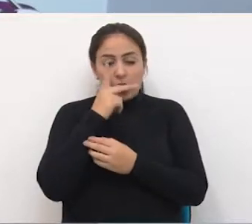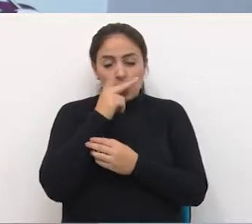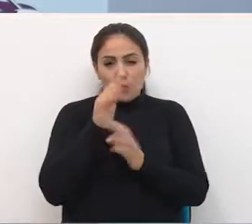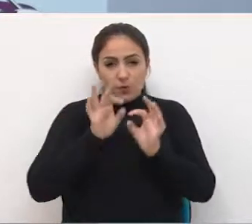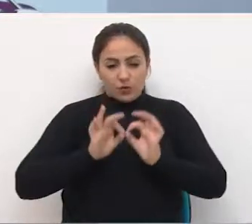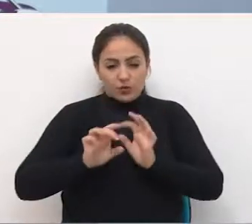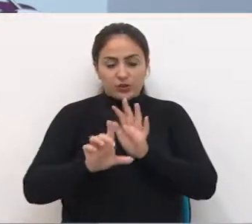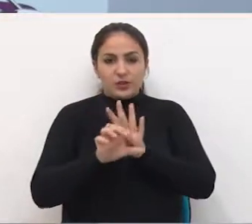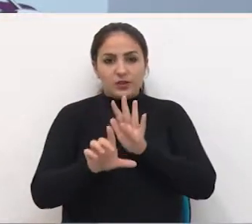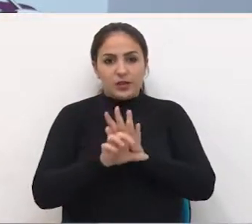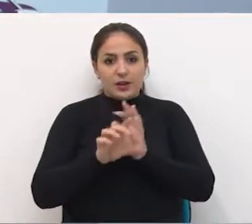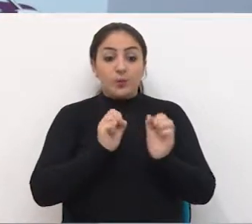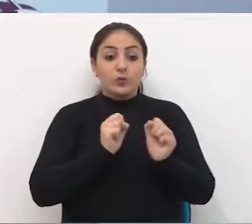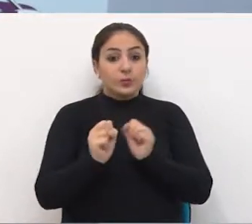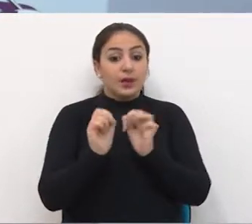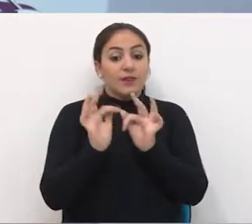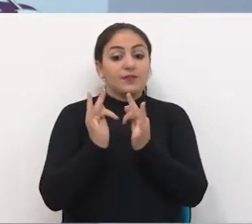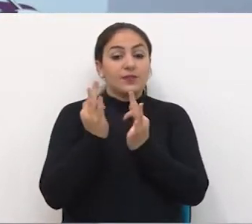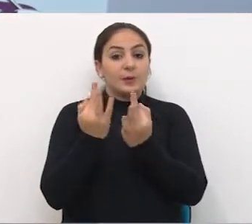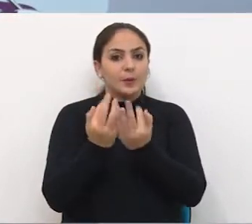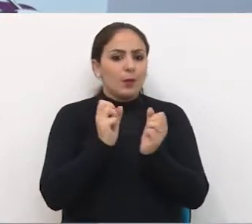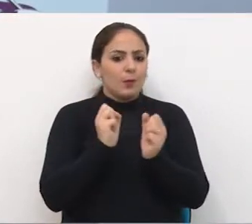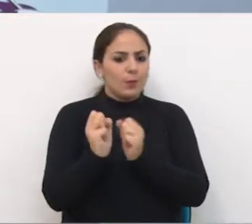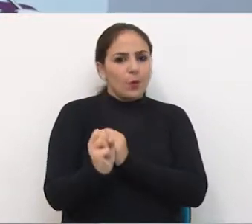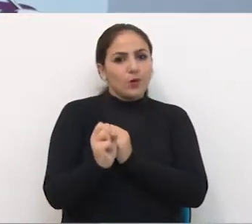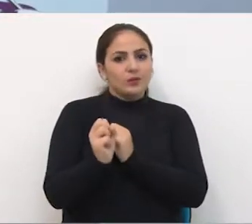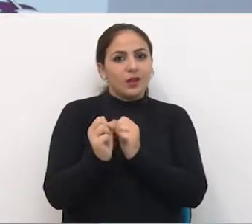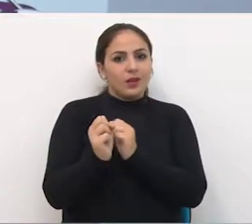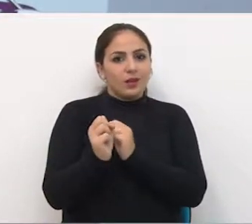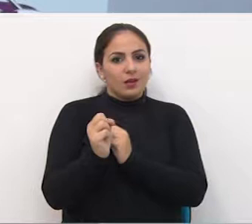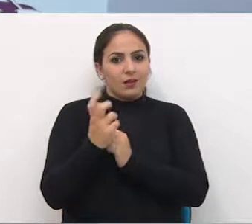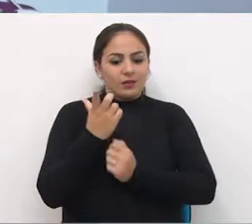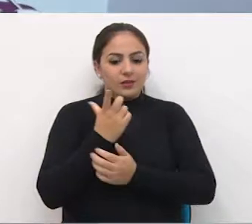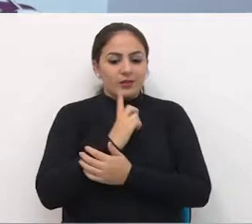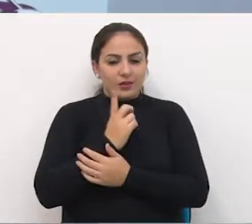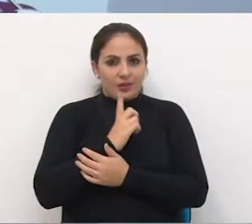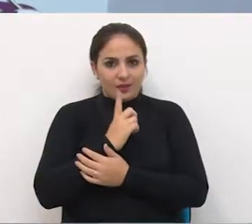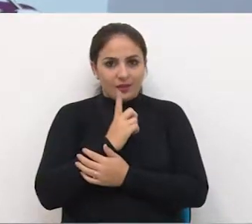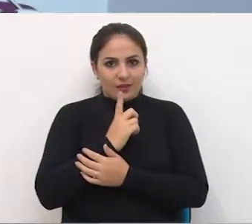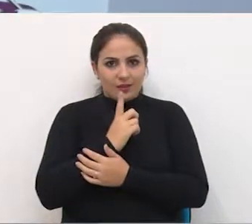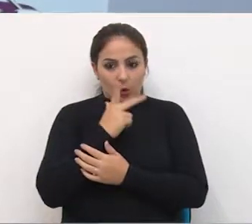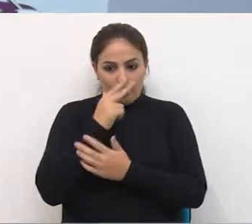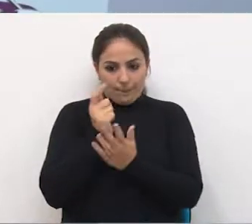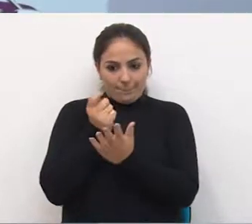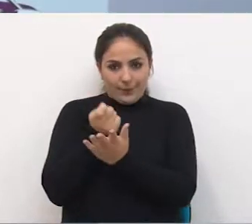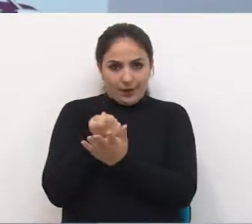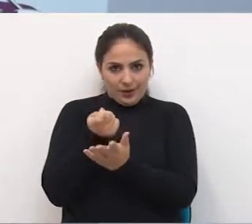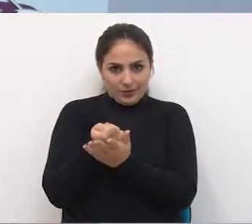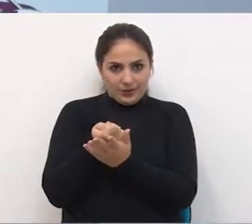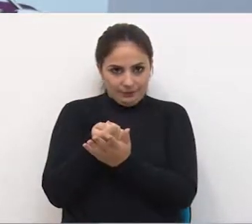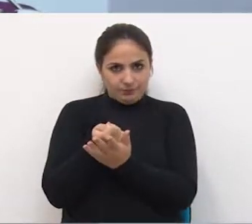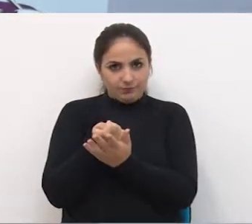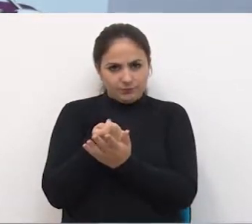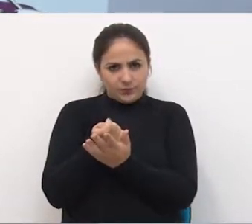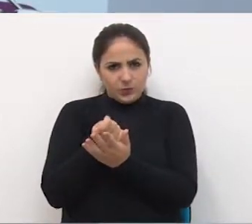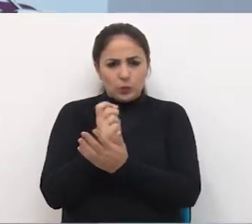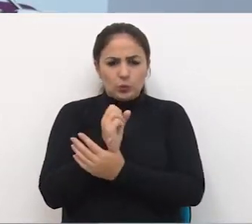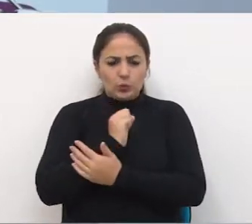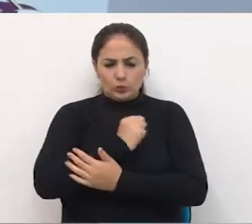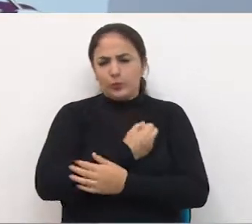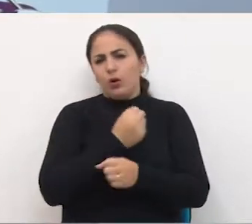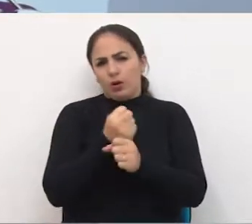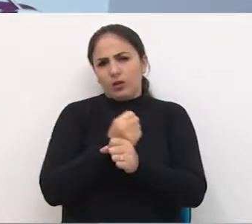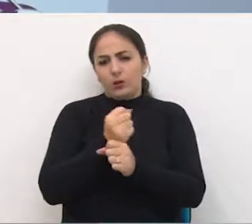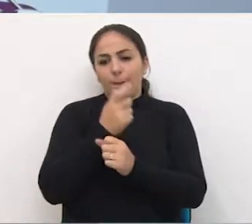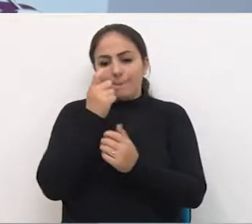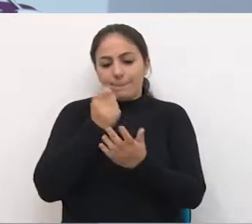através desse projeto de lei, a possibilidade de que as famílias possam adquirir, mediante o pagamento, por um determinado número